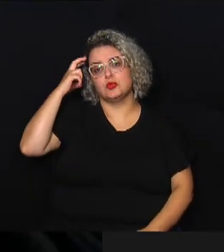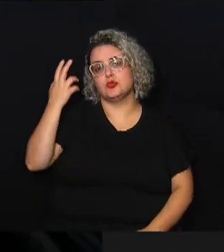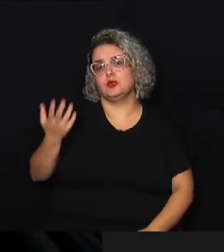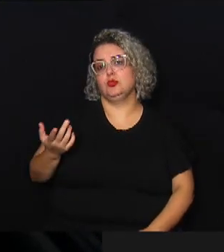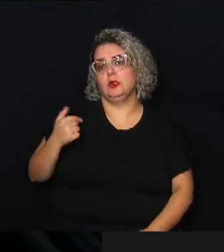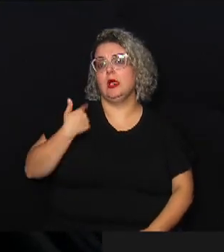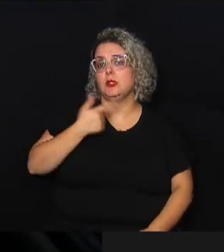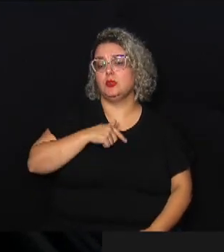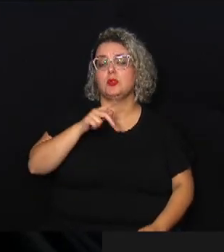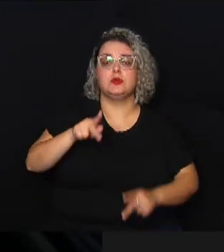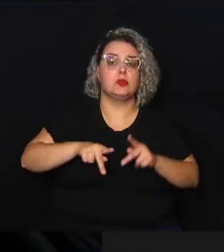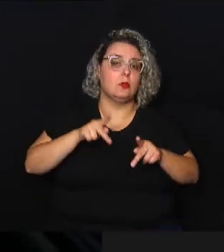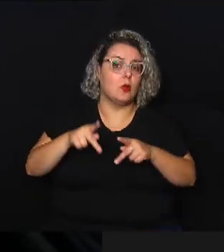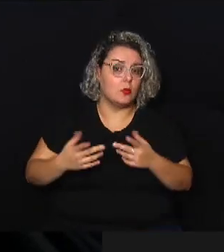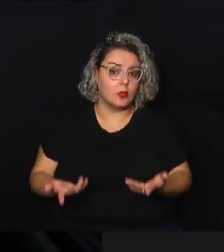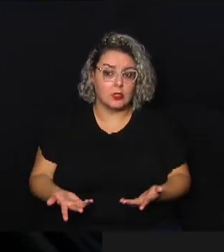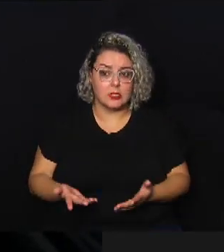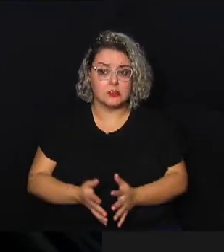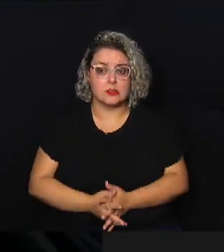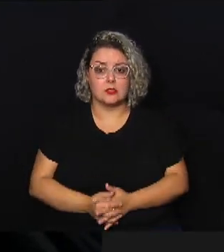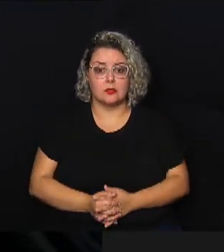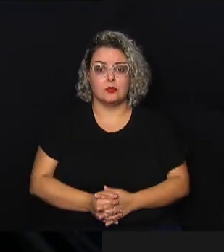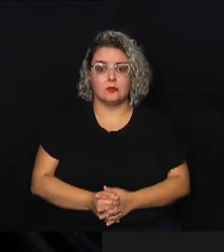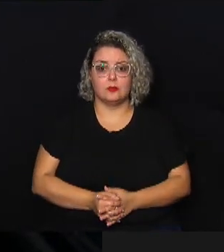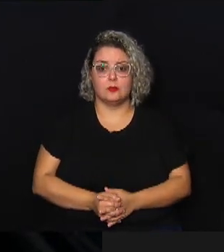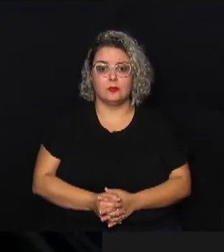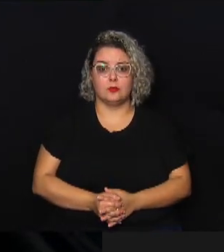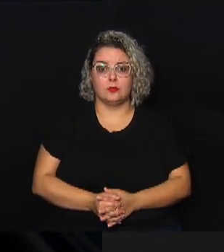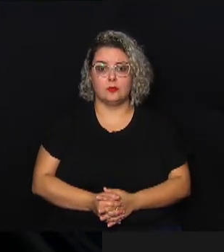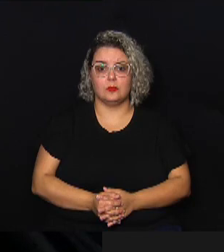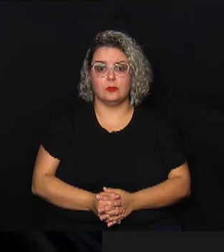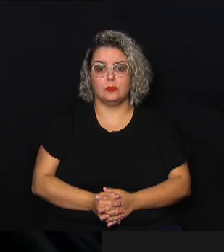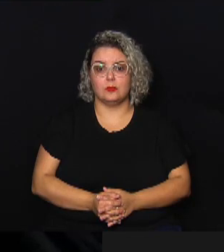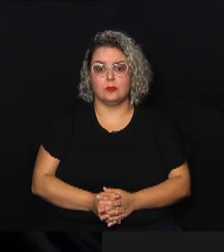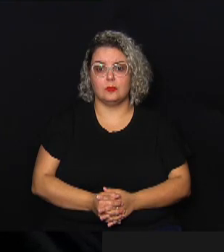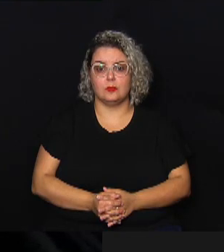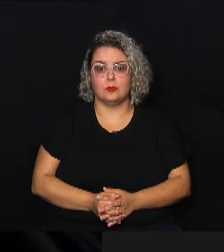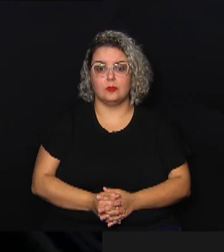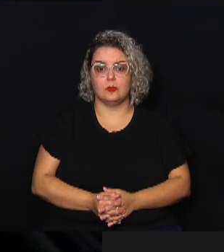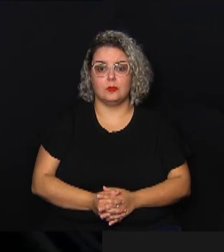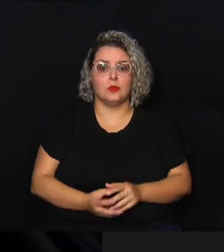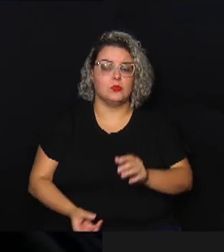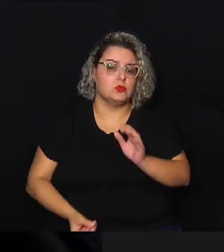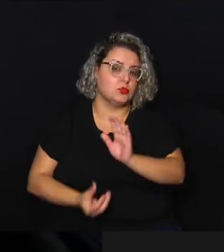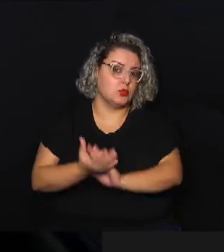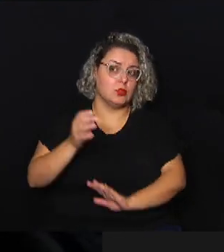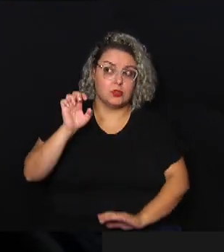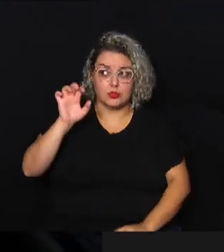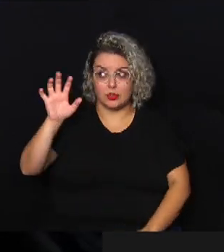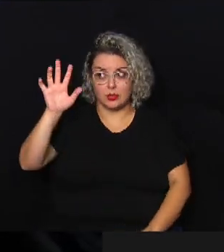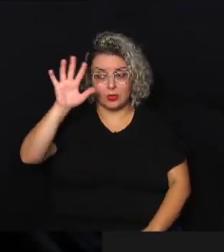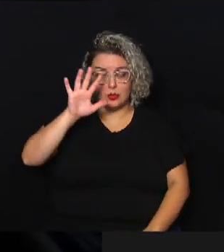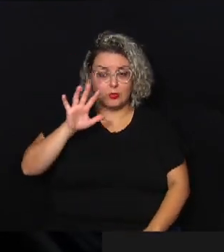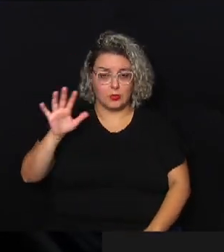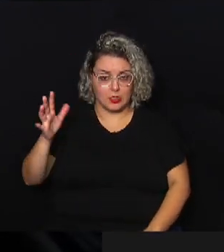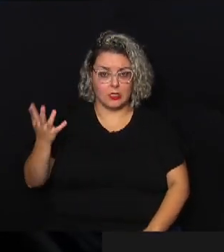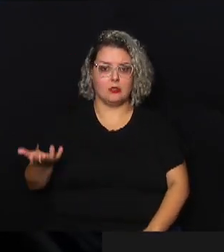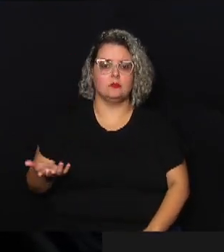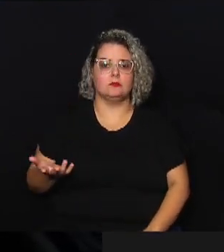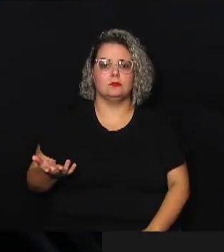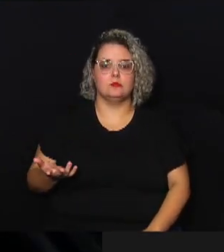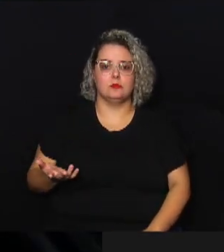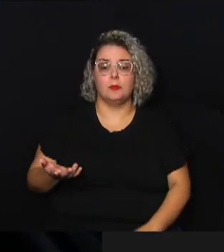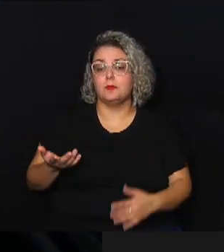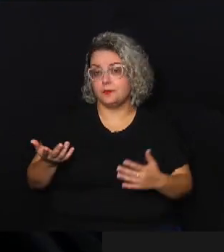população é muito de origem europeia e portanto a tendência de